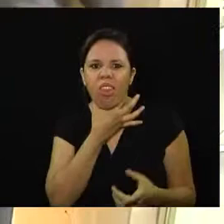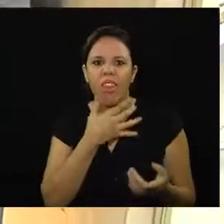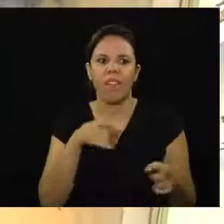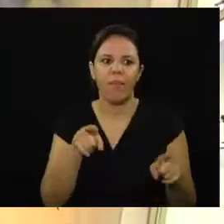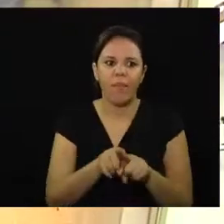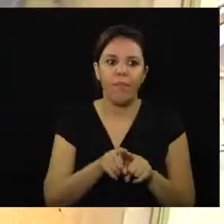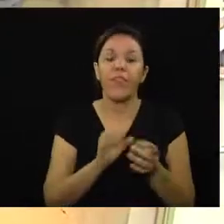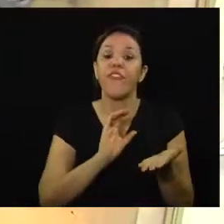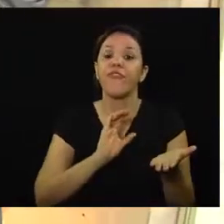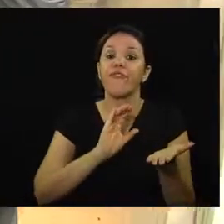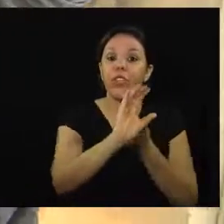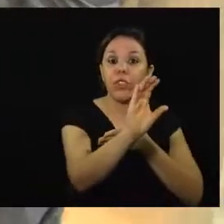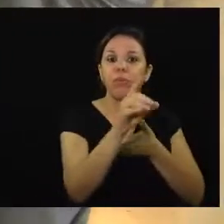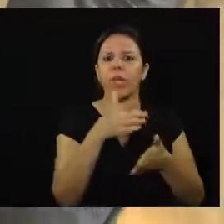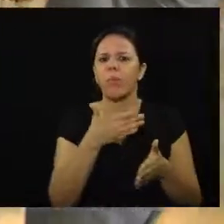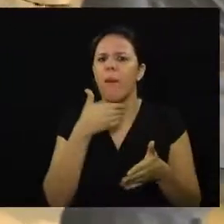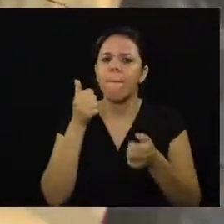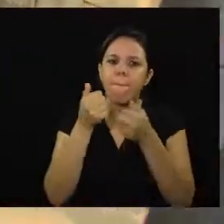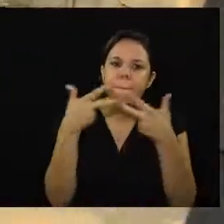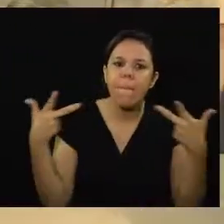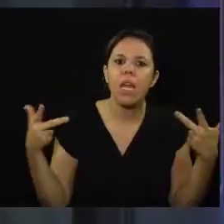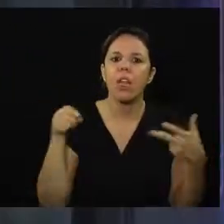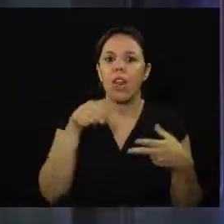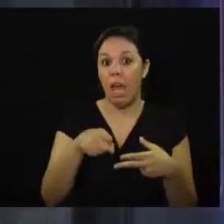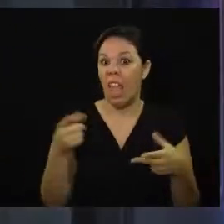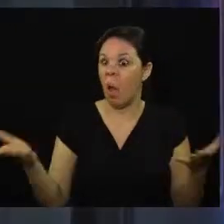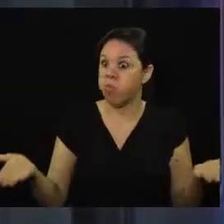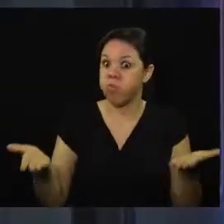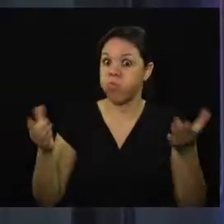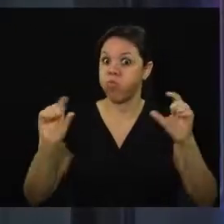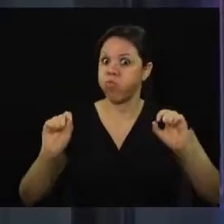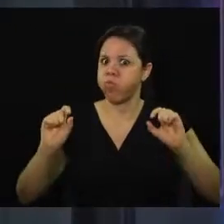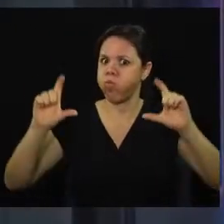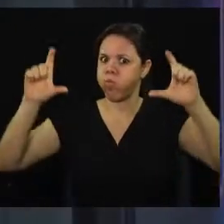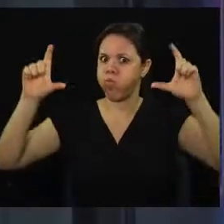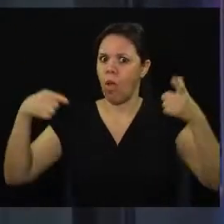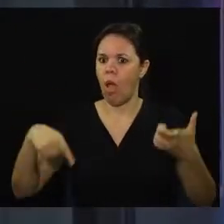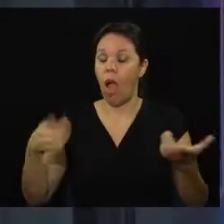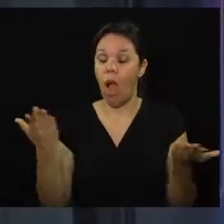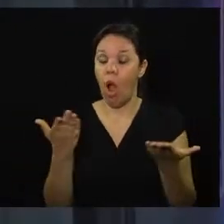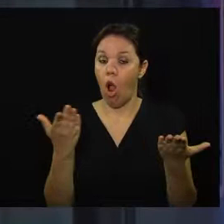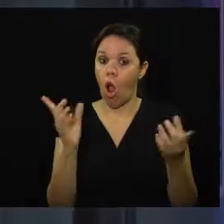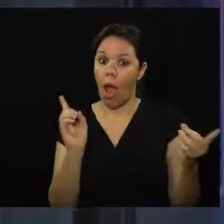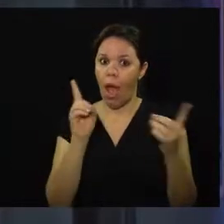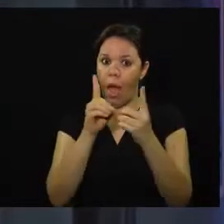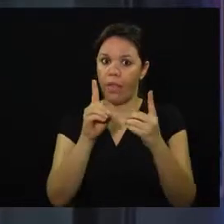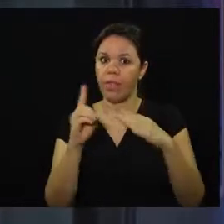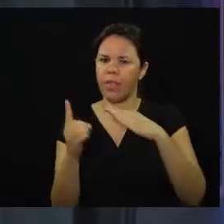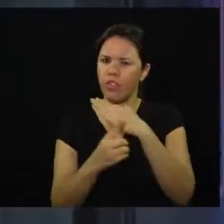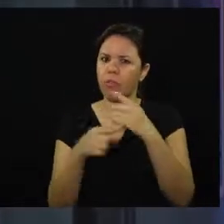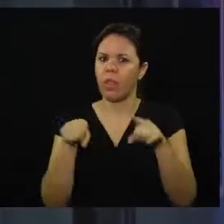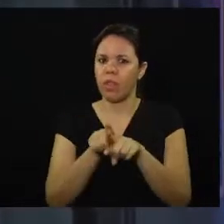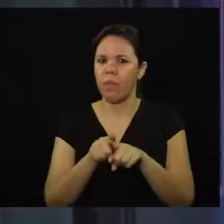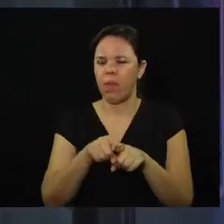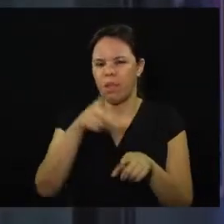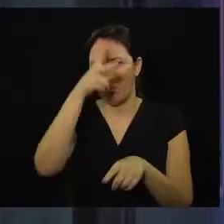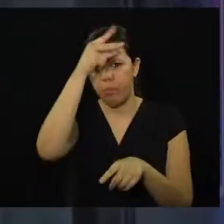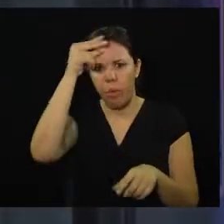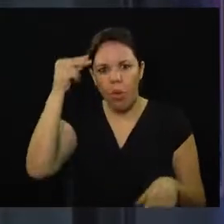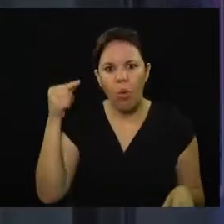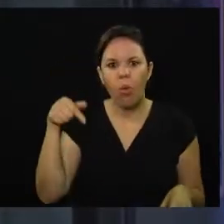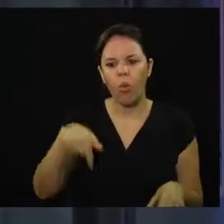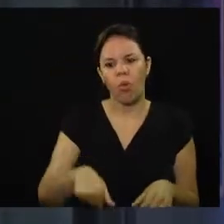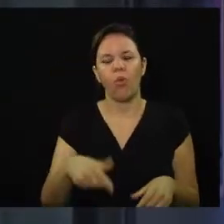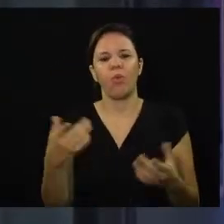e o investimento para a modernização do hospital é alto. Atualmente os atendimentos a pacientes da rede pública